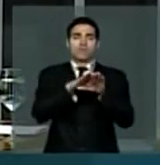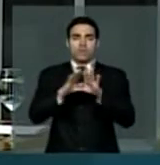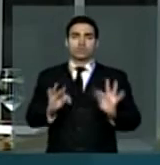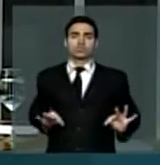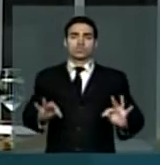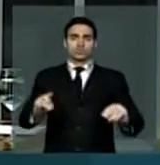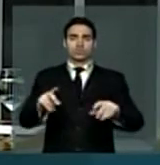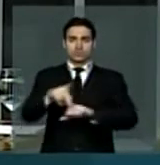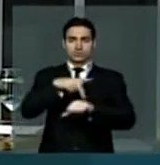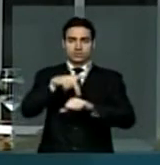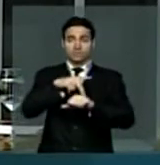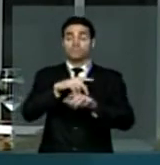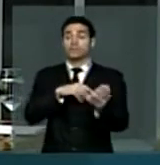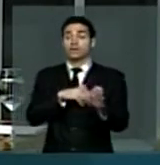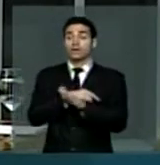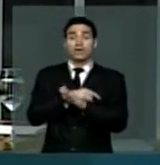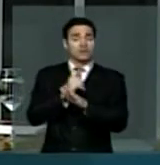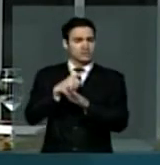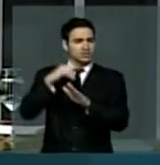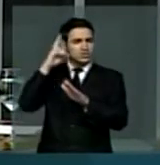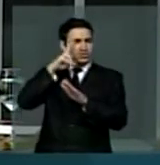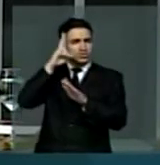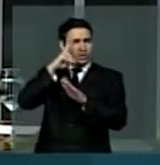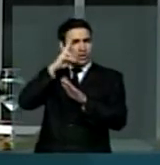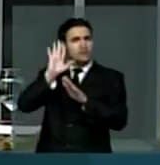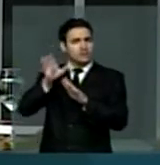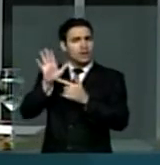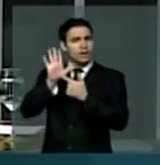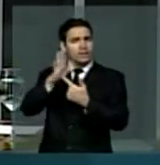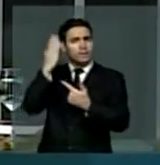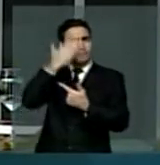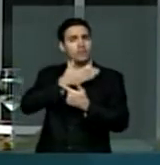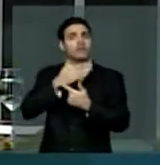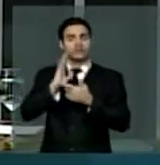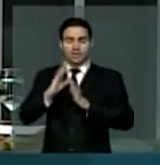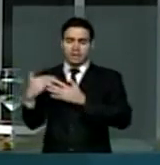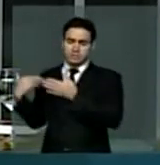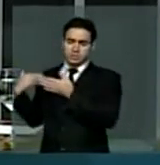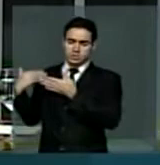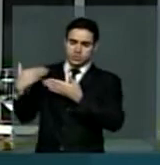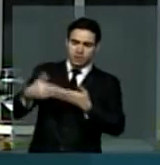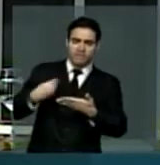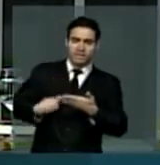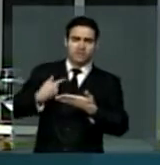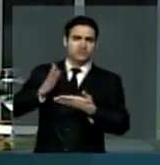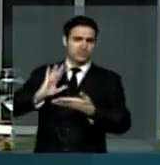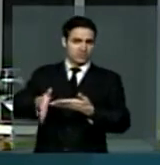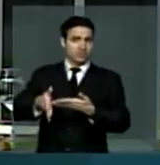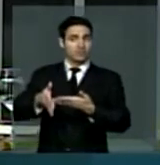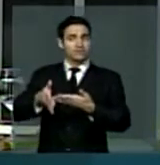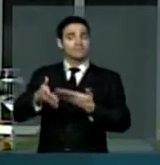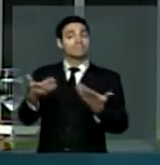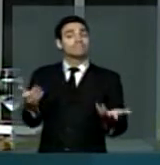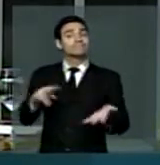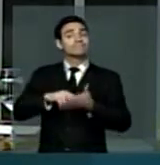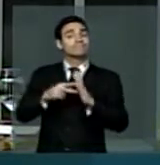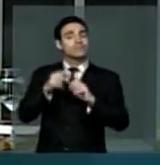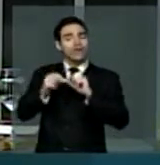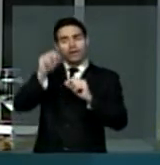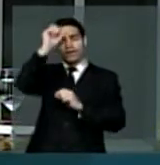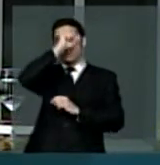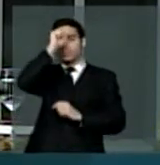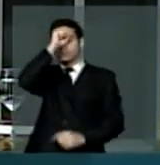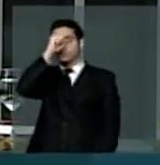que já percorremos ao longo um longo caminho e a experiência tem nos mostrado